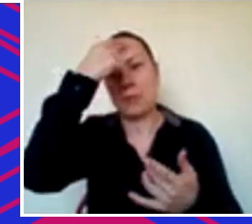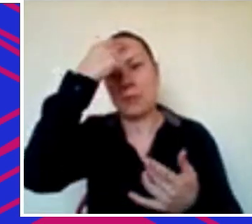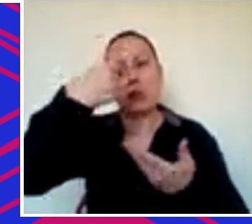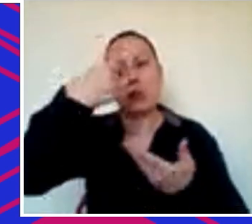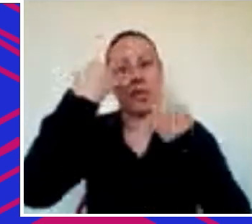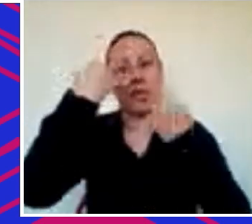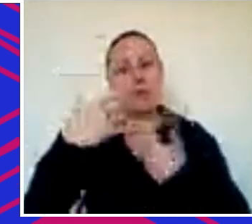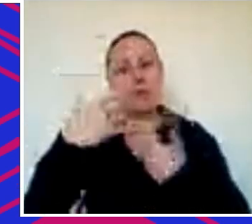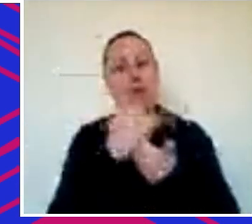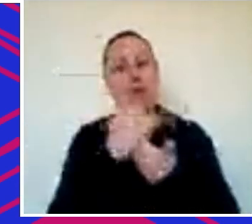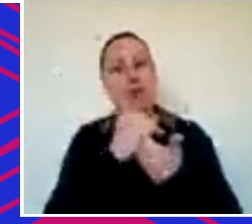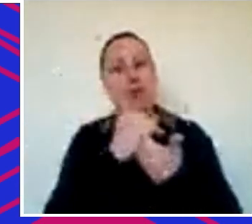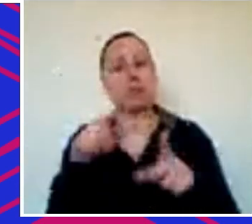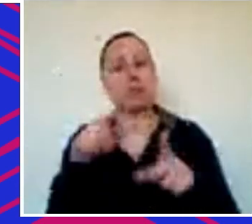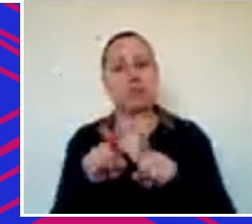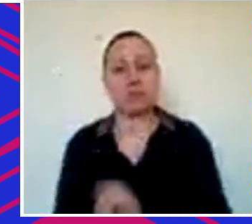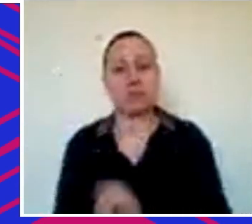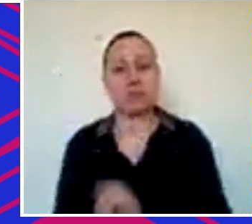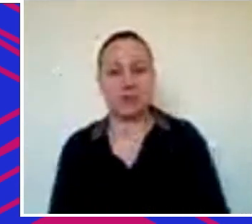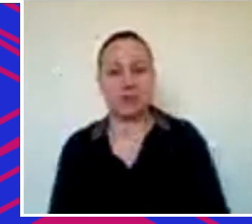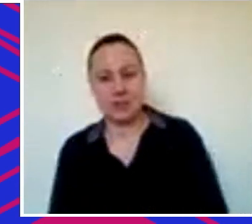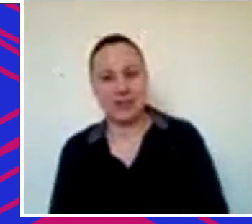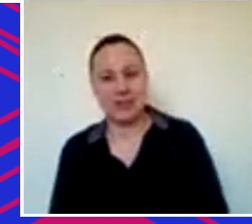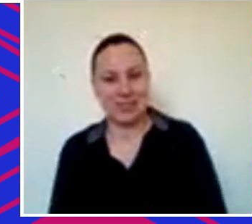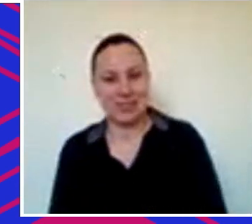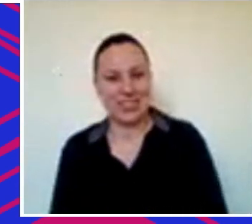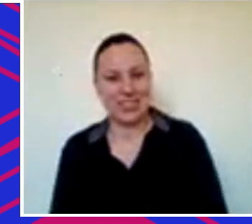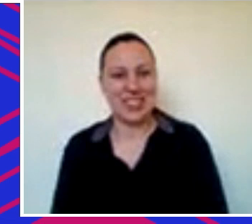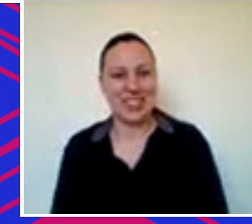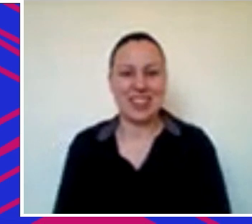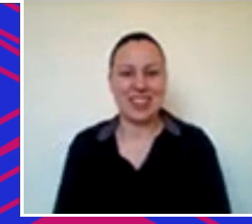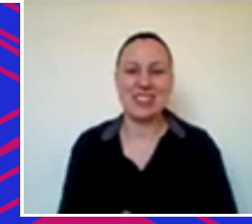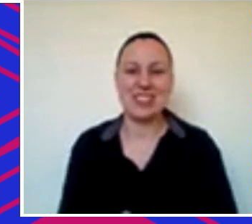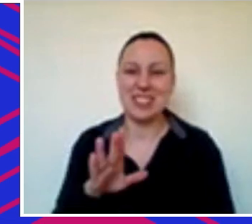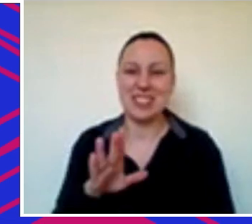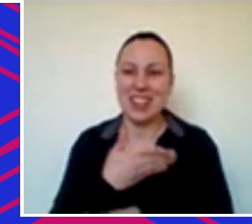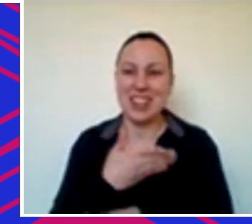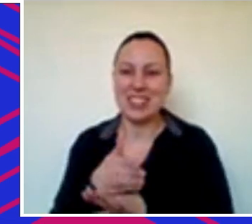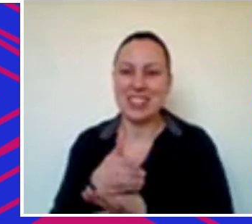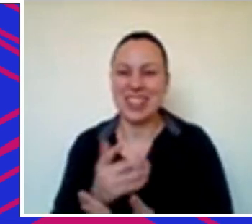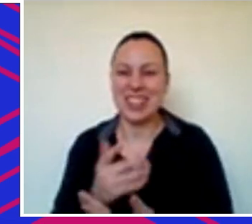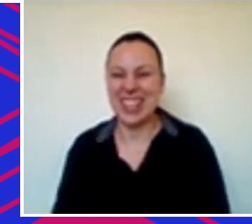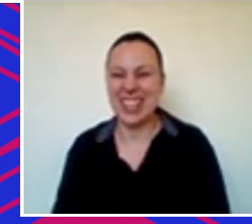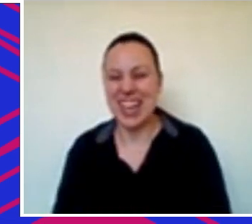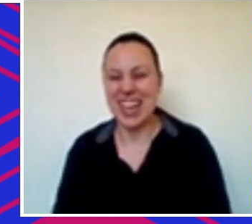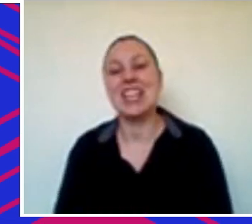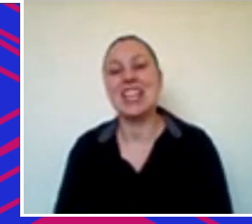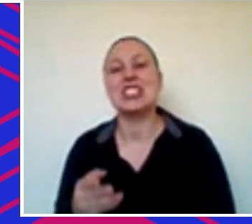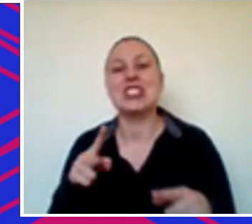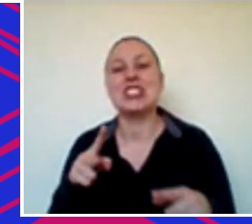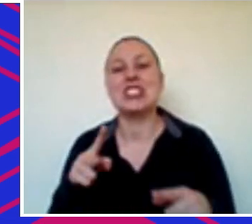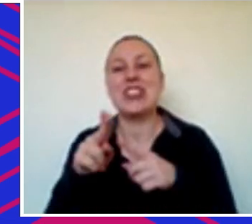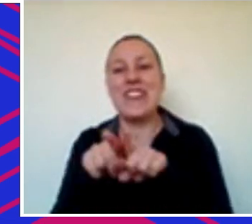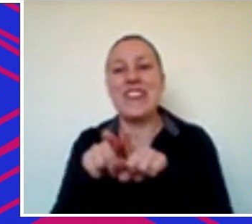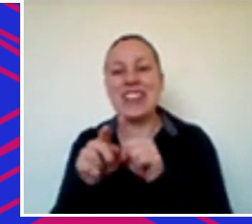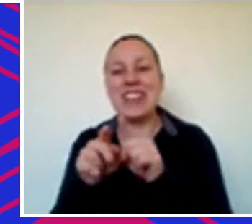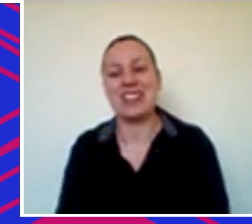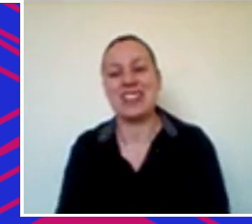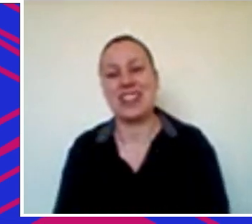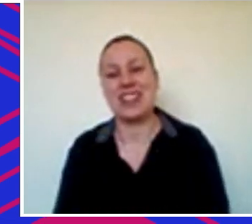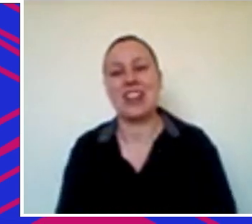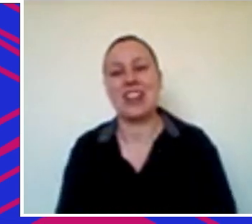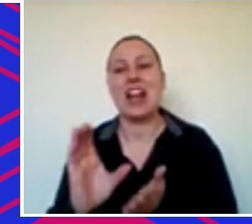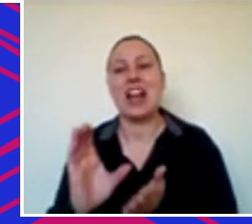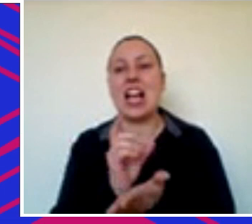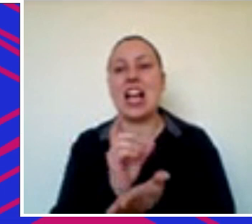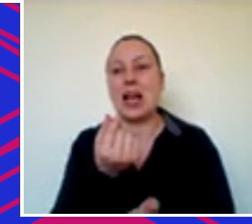dinheiro com... Como eu vi que dá para te interromper agora que você foi educado quando o assunto te interrompeu, vou te interromper também, eu acho que o capital tem